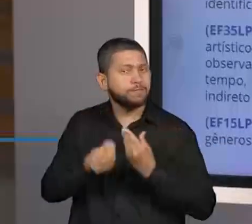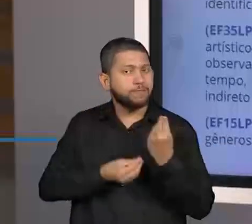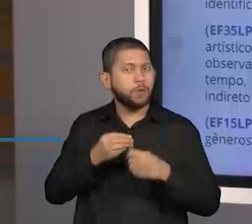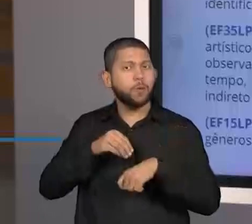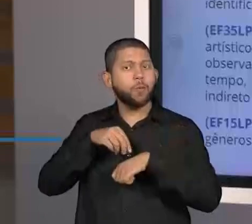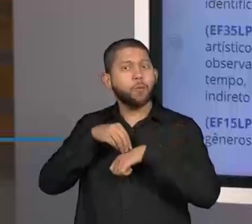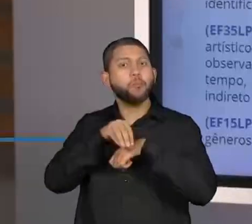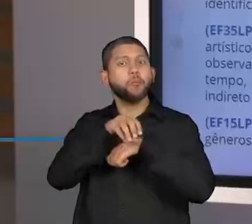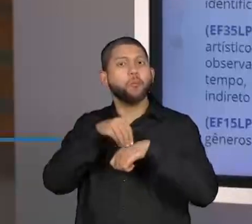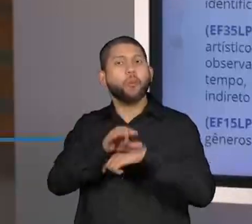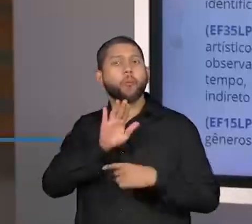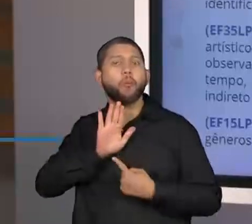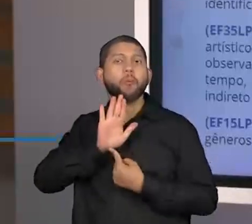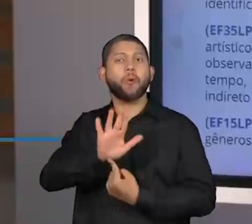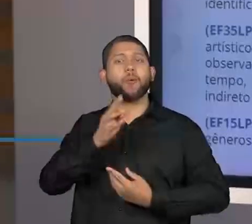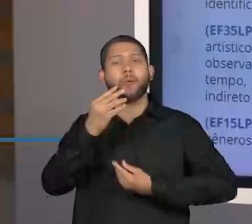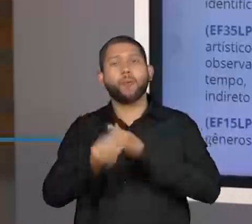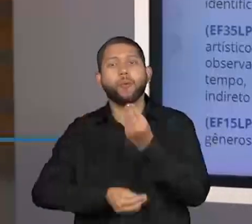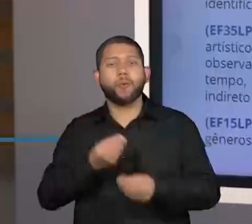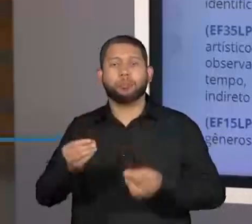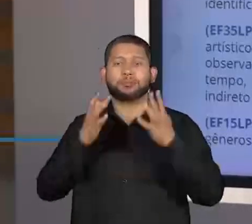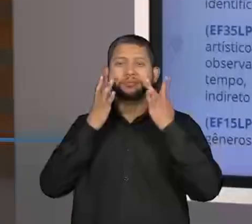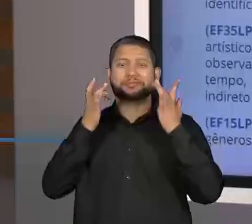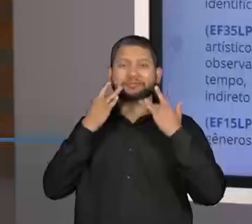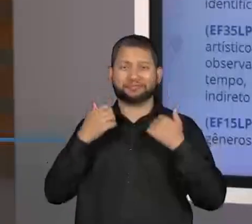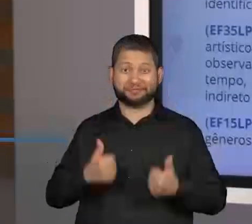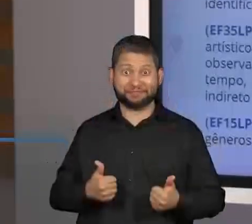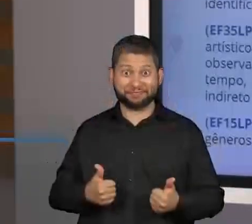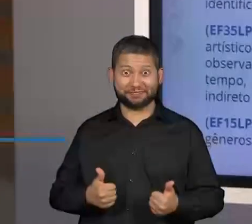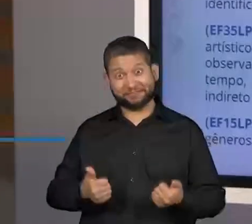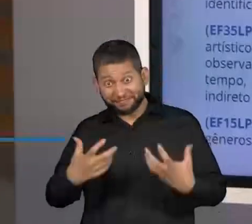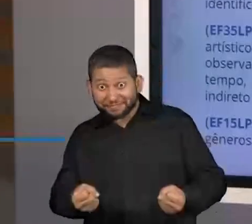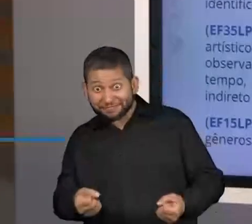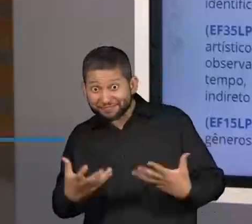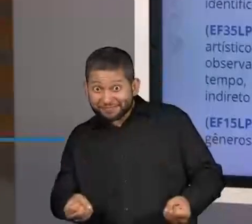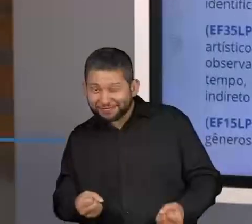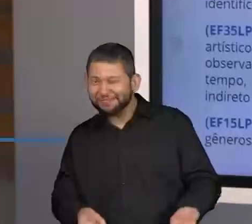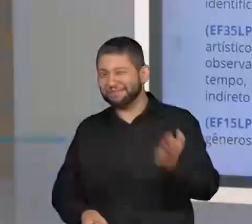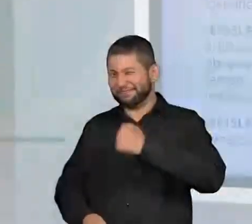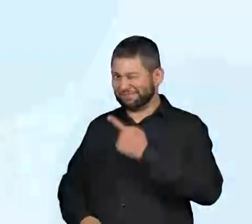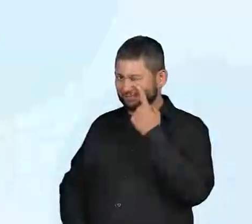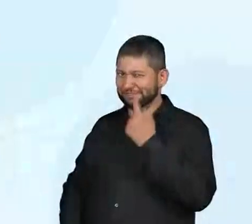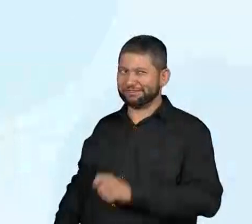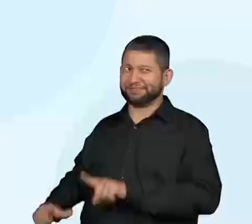teatro e texto teatral? Bora lá. Então, vamos para a tela.